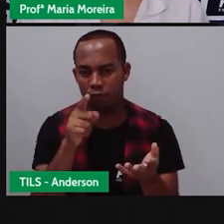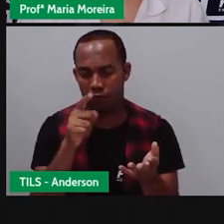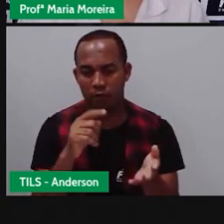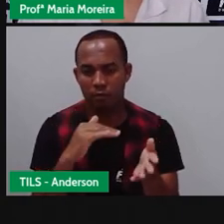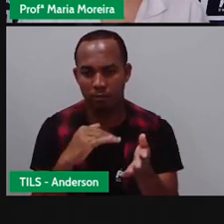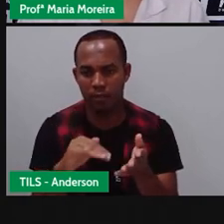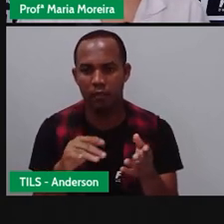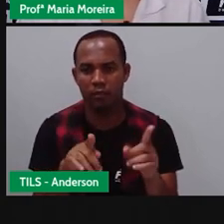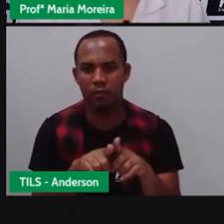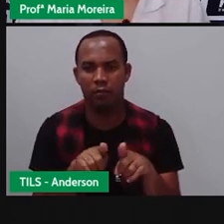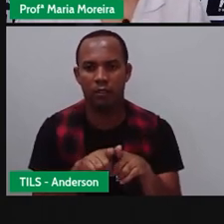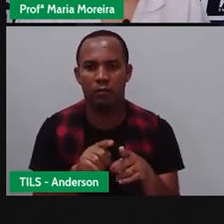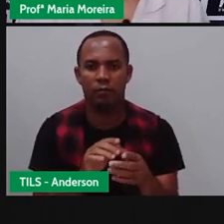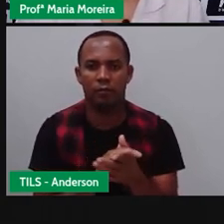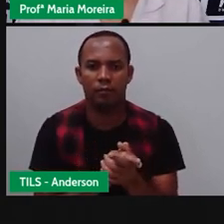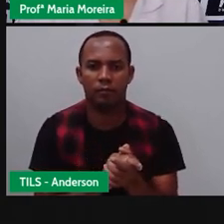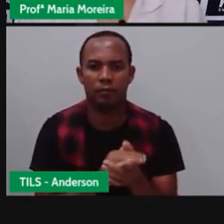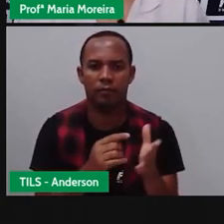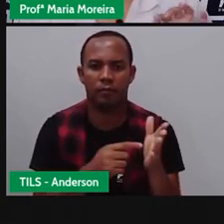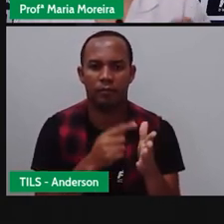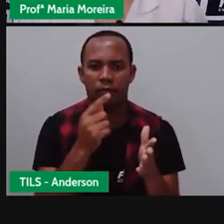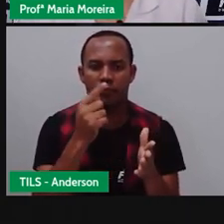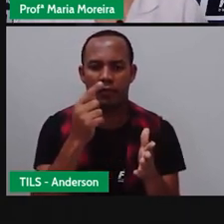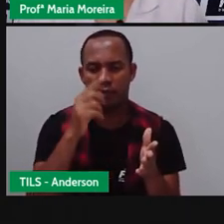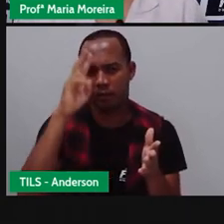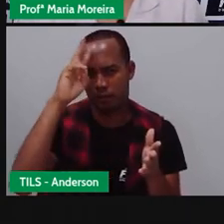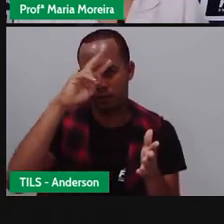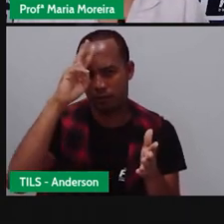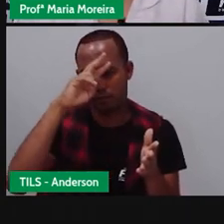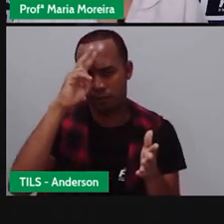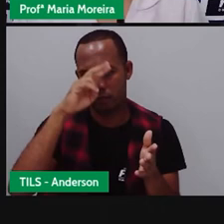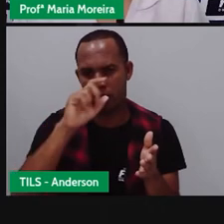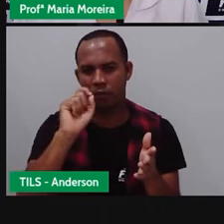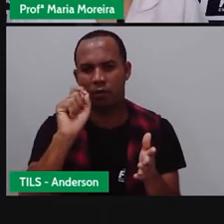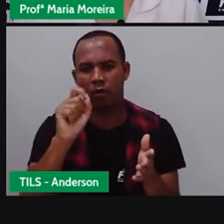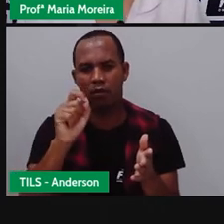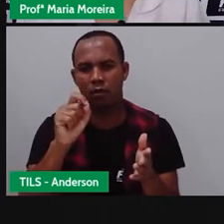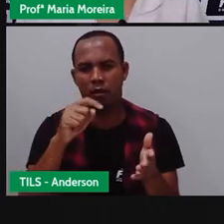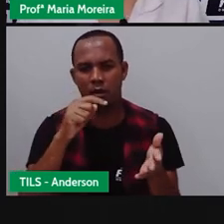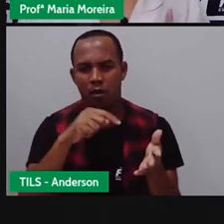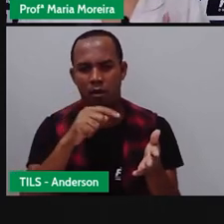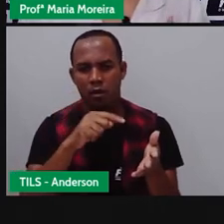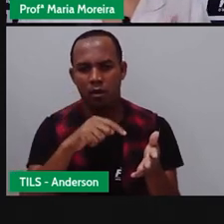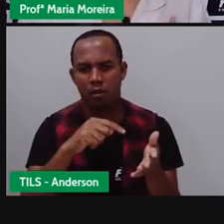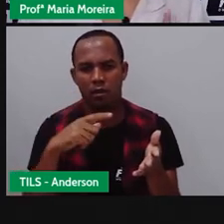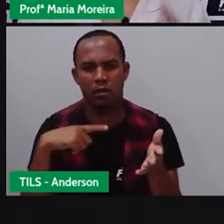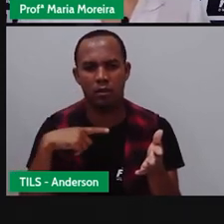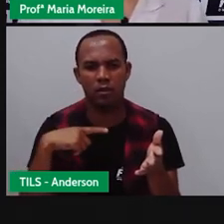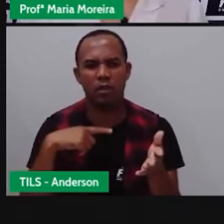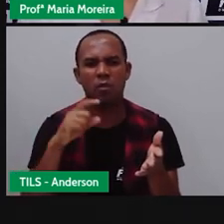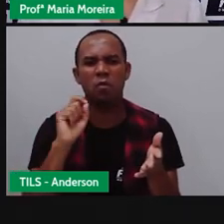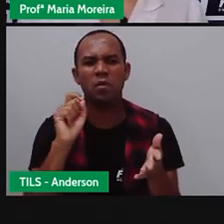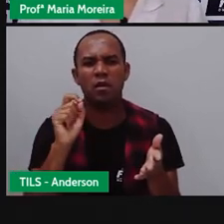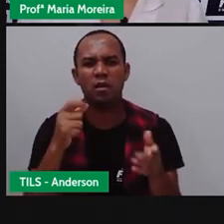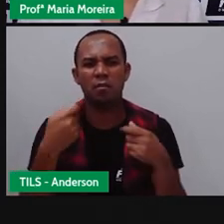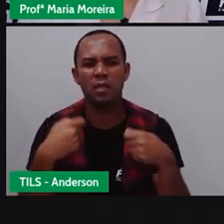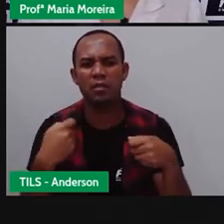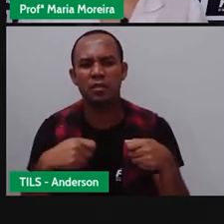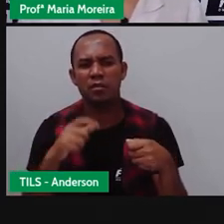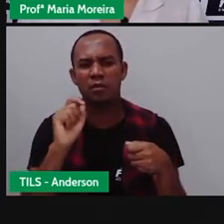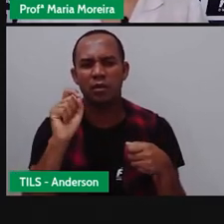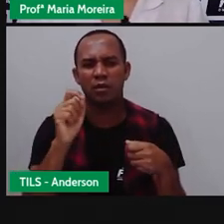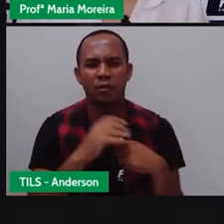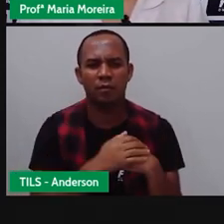Primeiro. Lembre-se que um bilhete, ele deve ter o quê? O que é um bilhete ele precisa ter?